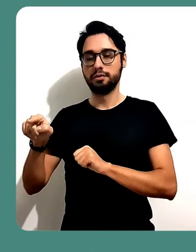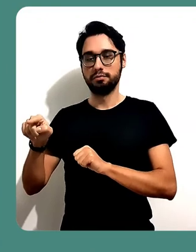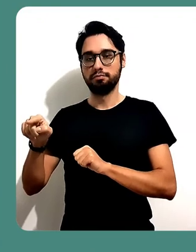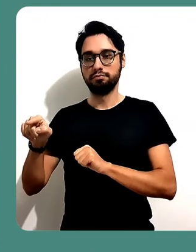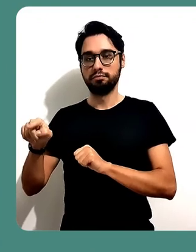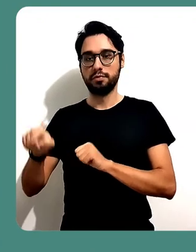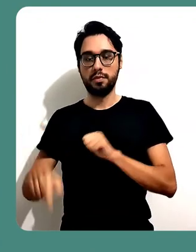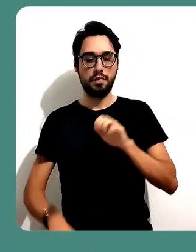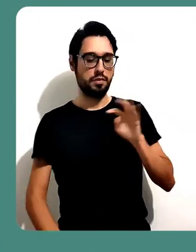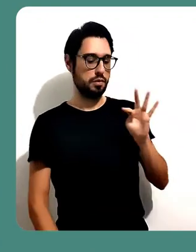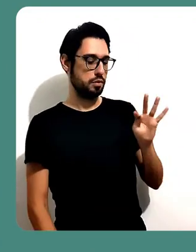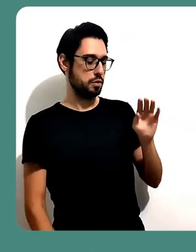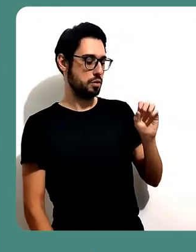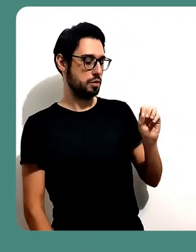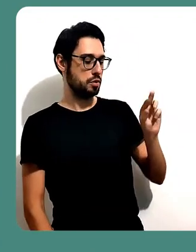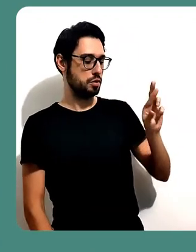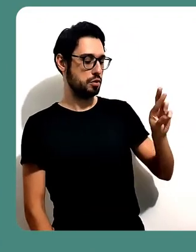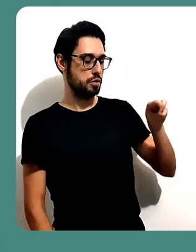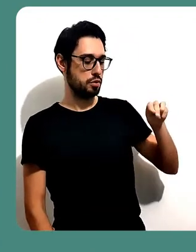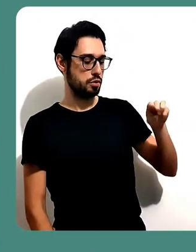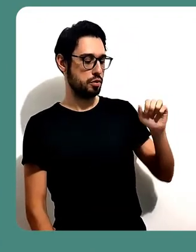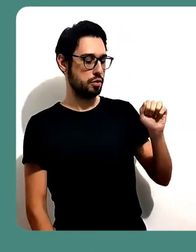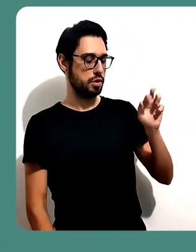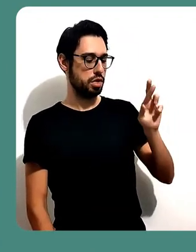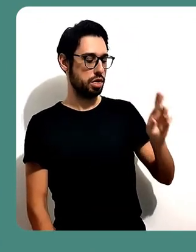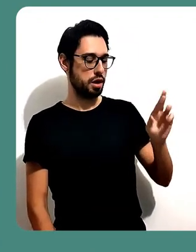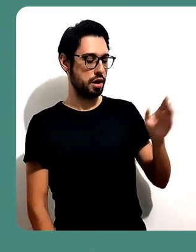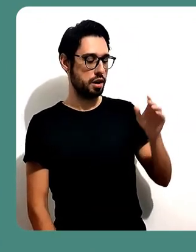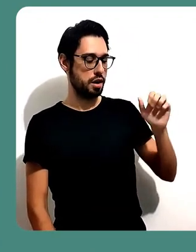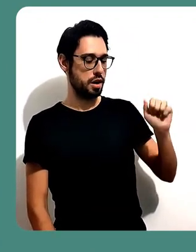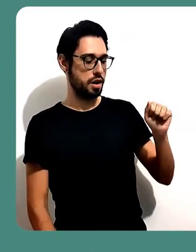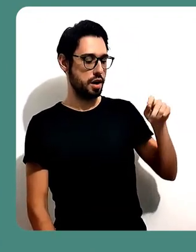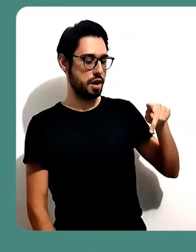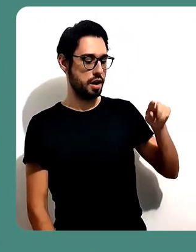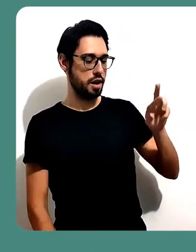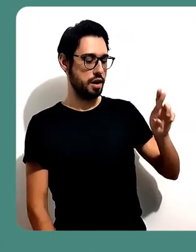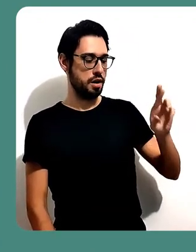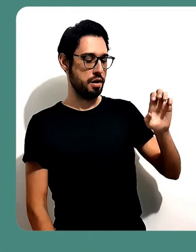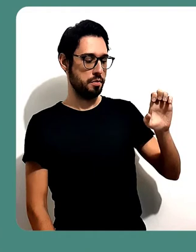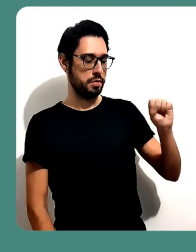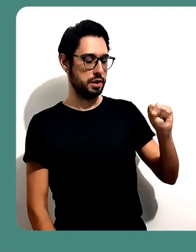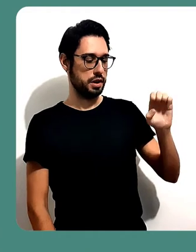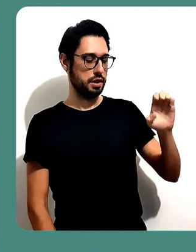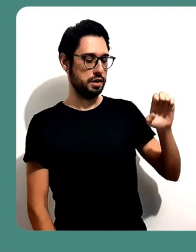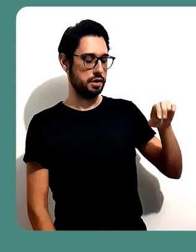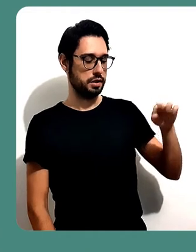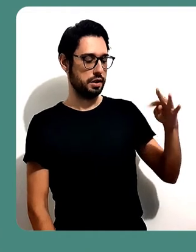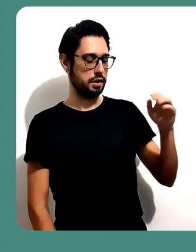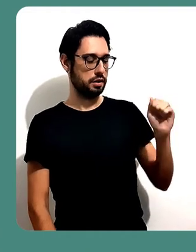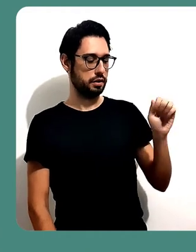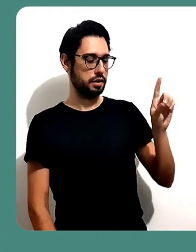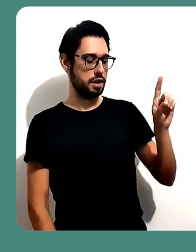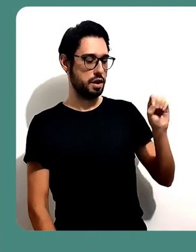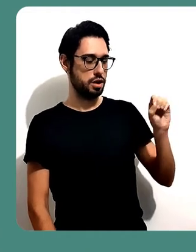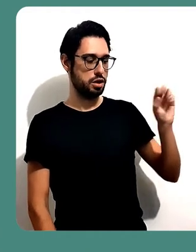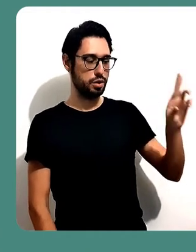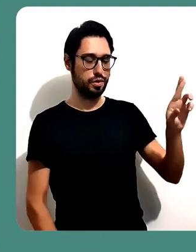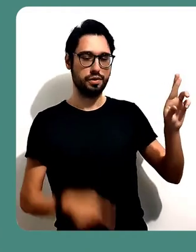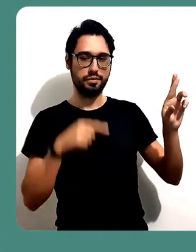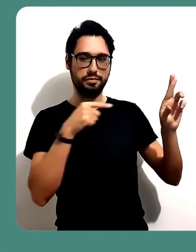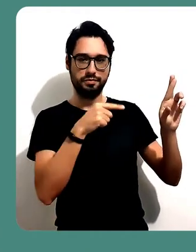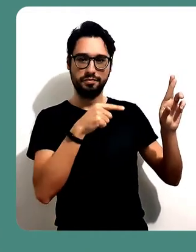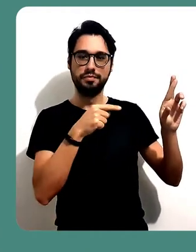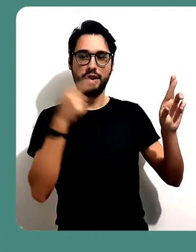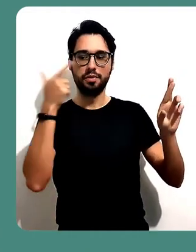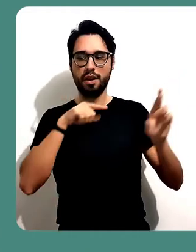você pode tornar ele apresentador, isso significa que ao tornar um outro usuário apresentador, ele